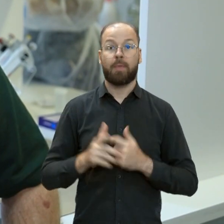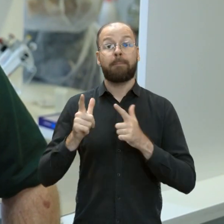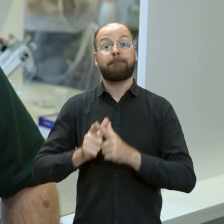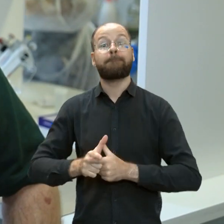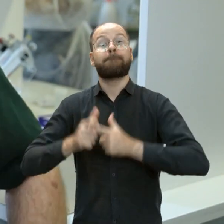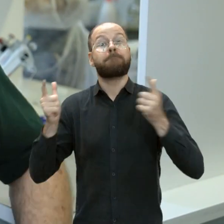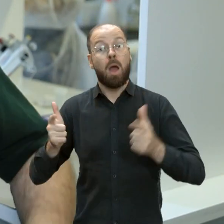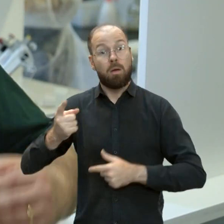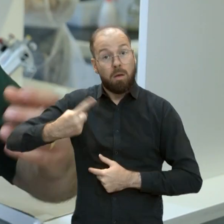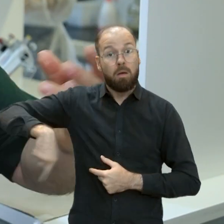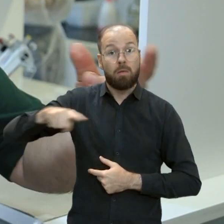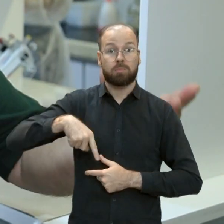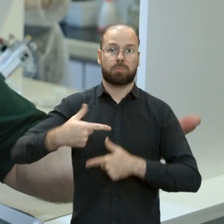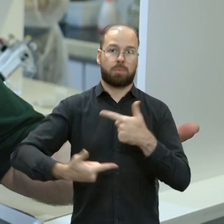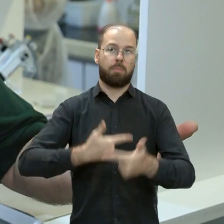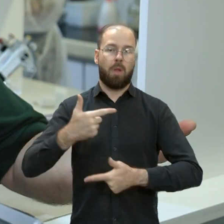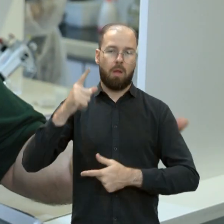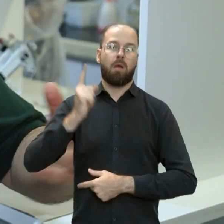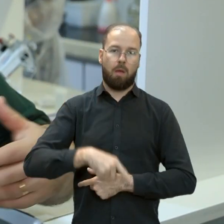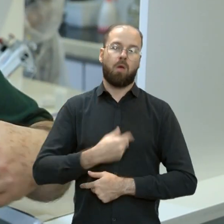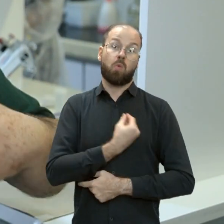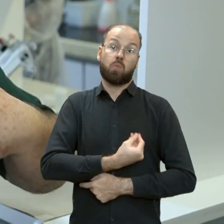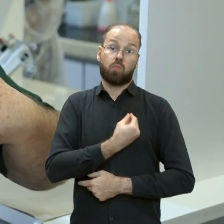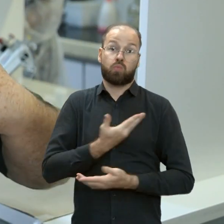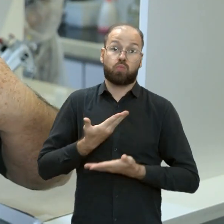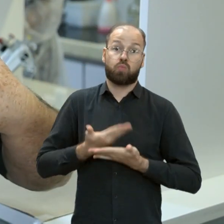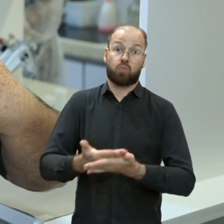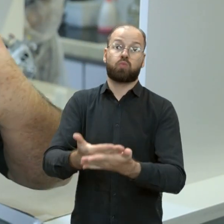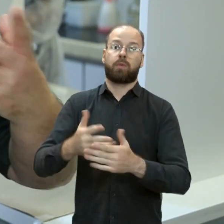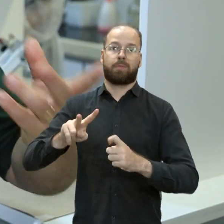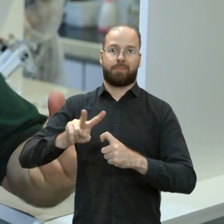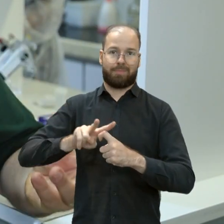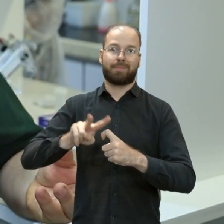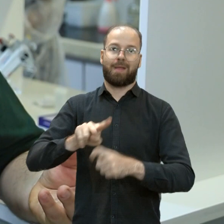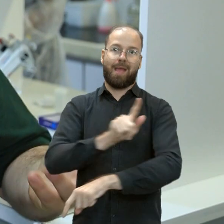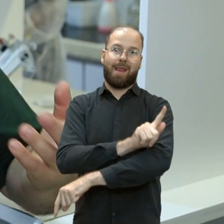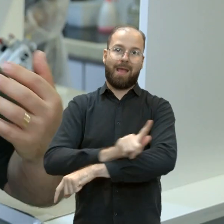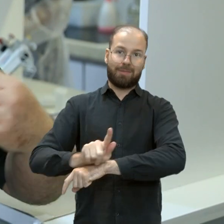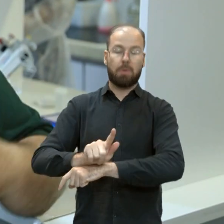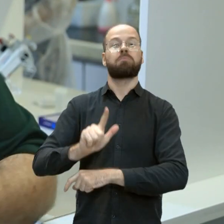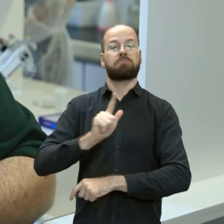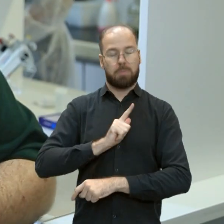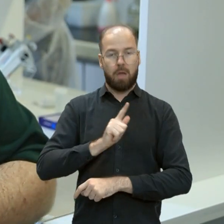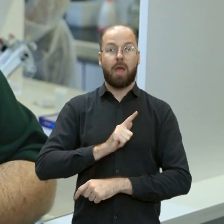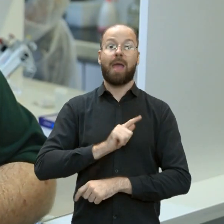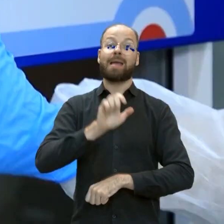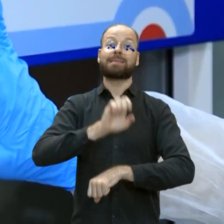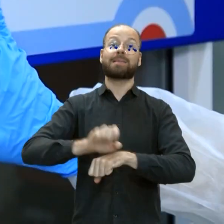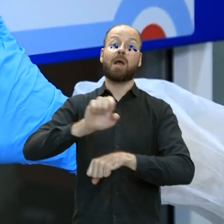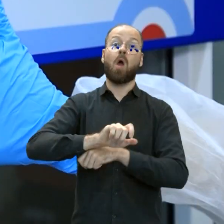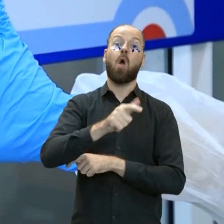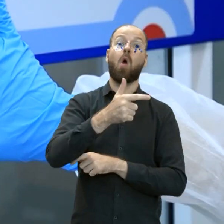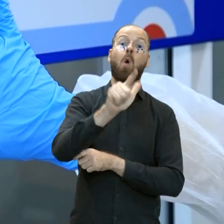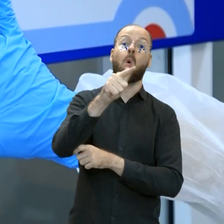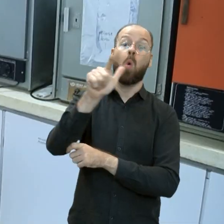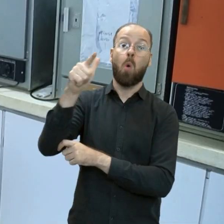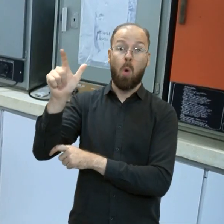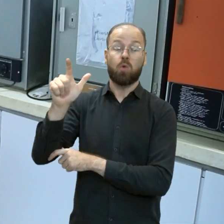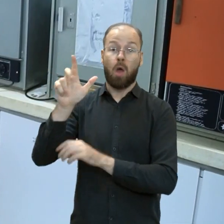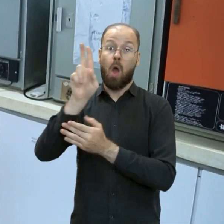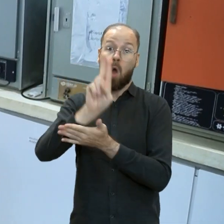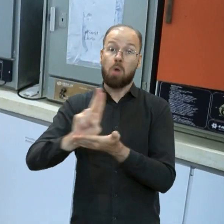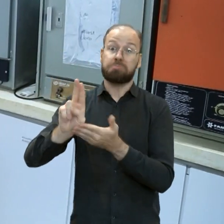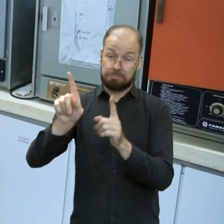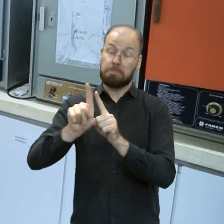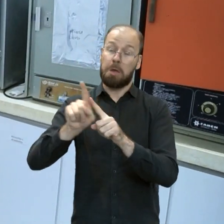de medicina veterinária, temos alunos de pós-graduação e temos estagiários de outras universidades que também trabalham conosco. O trabalho começa em